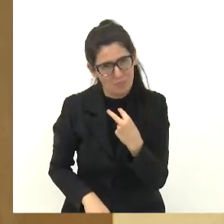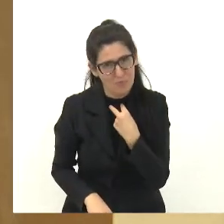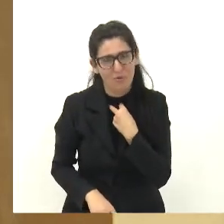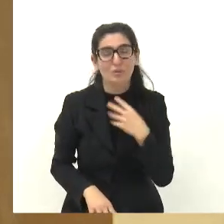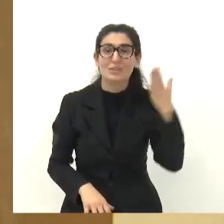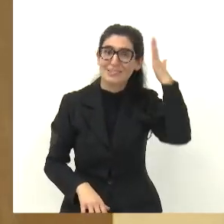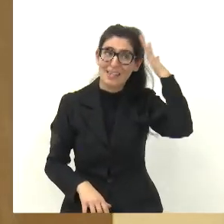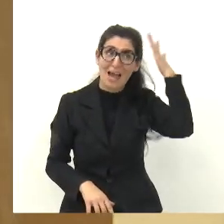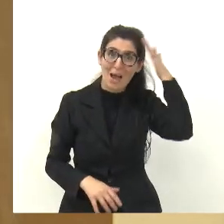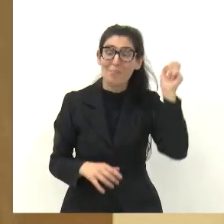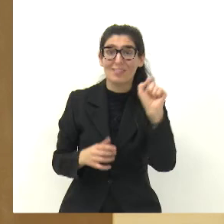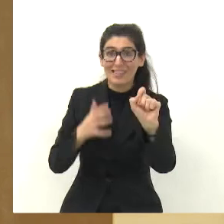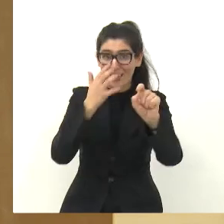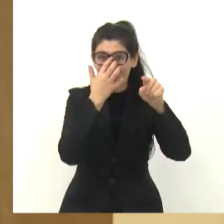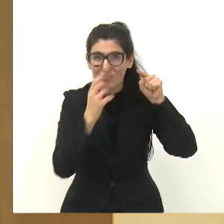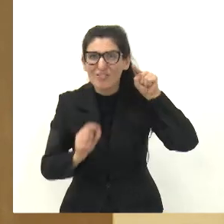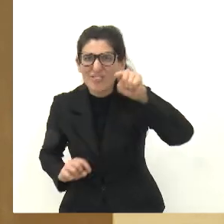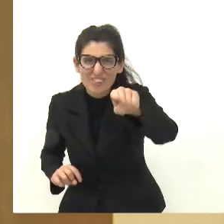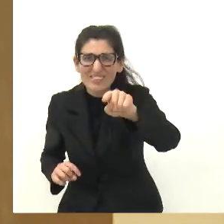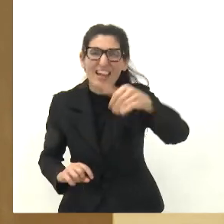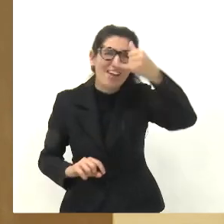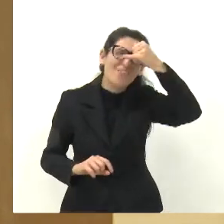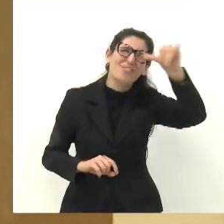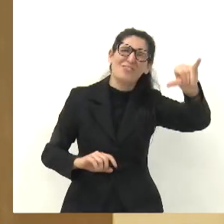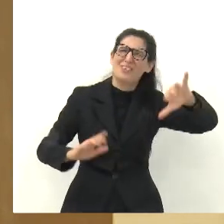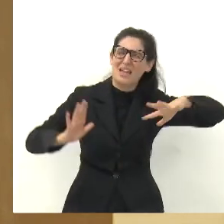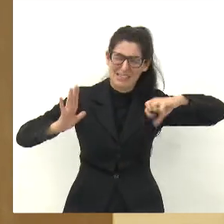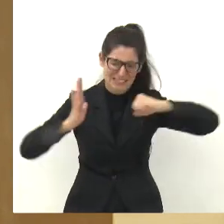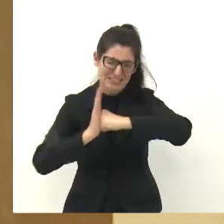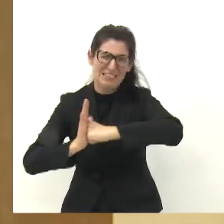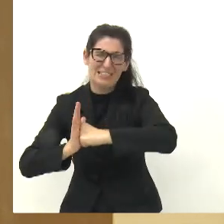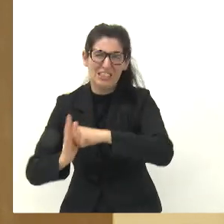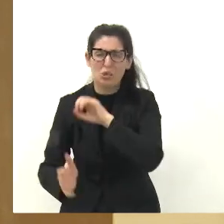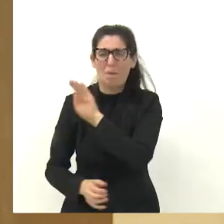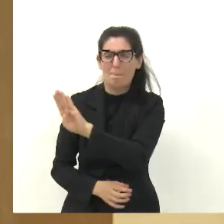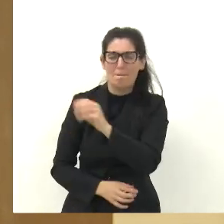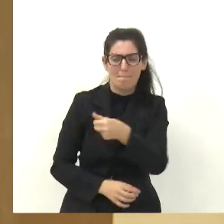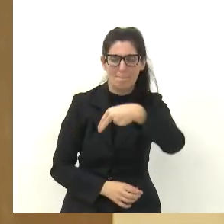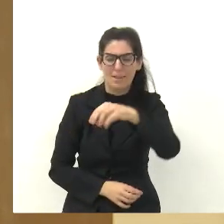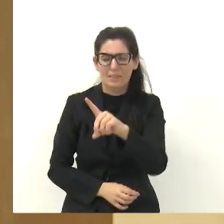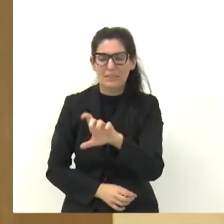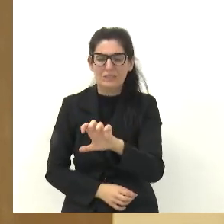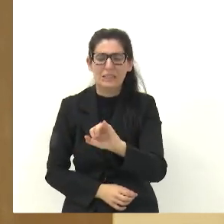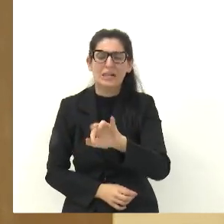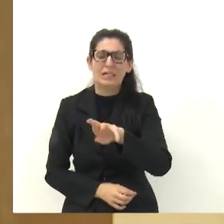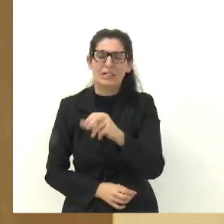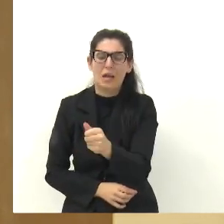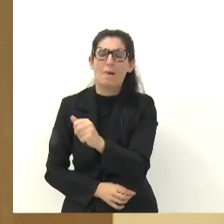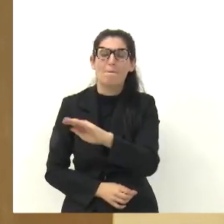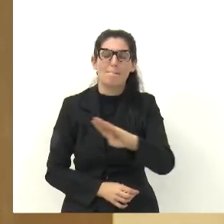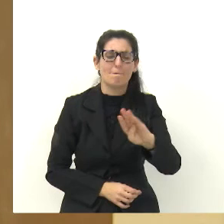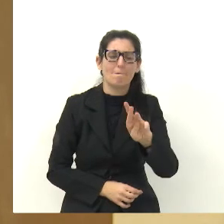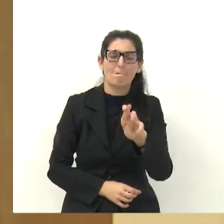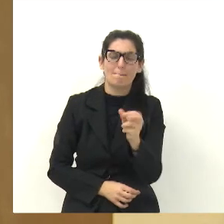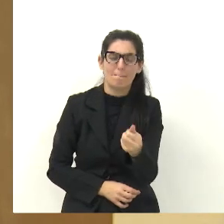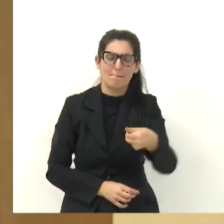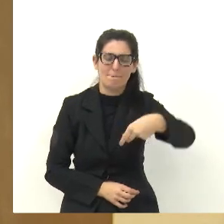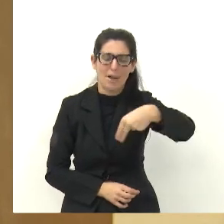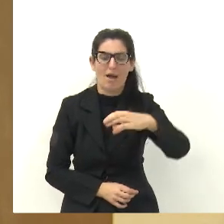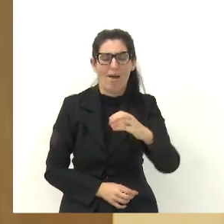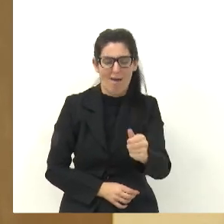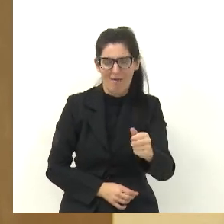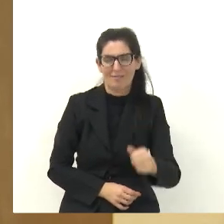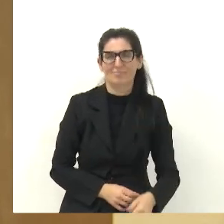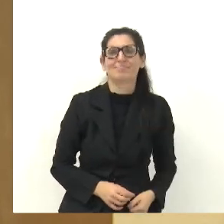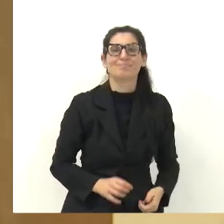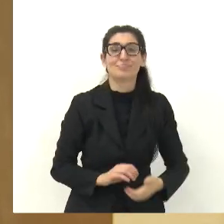vocês vão estar evitando acidente ali no Bandeira Branca, com aquele serviço prestado de vocês ali. Então, eu quero